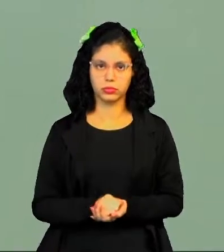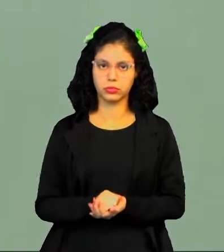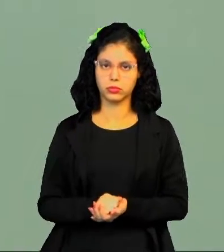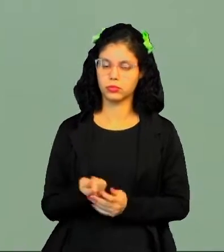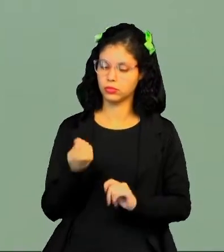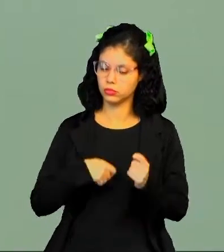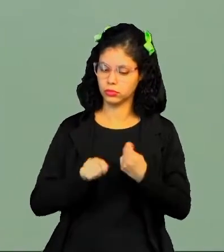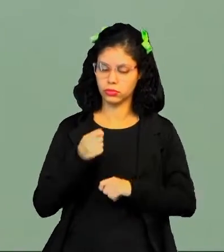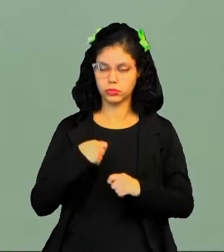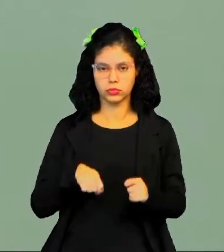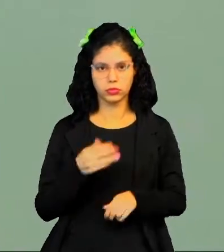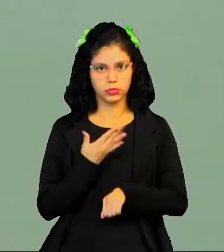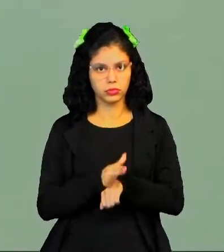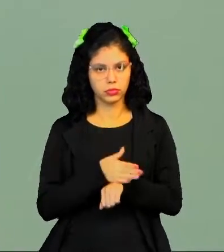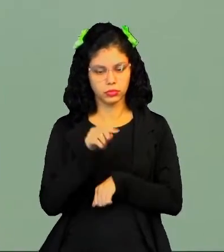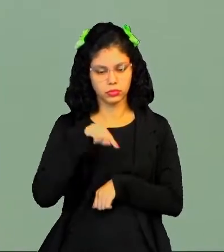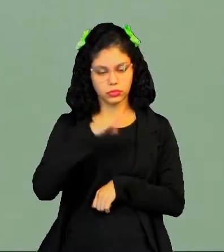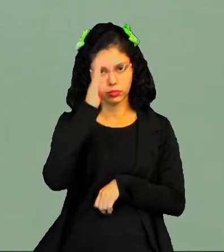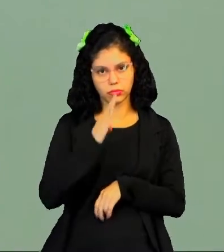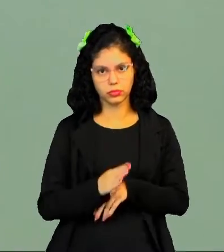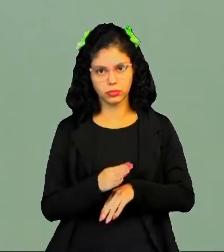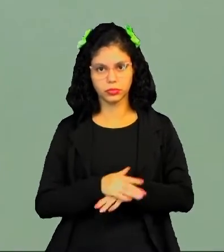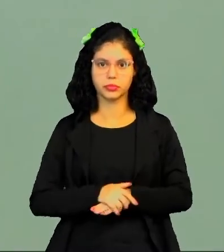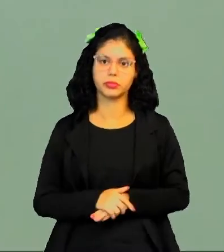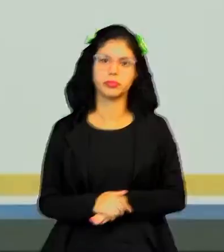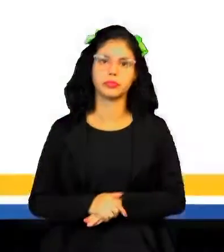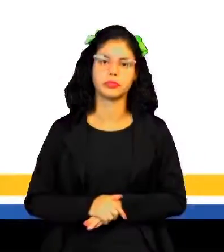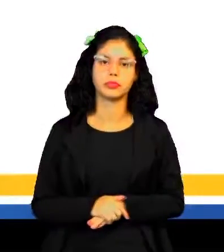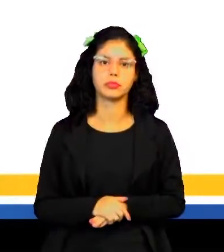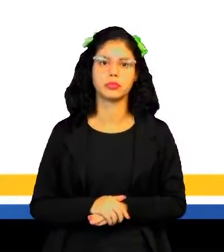econômicos praticados aqui no Brasil. Vamos lá?